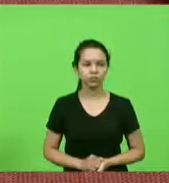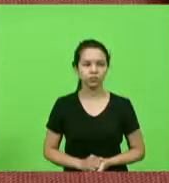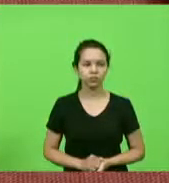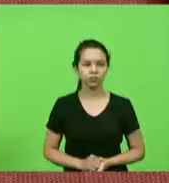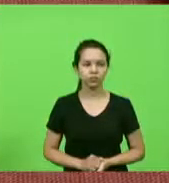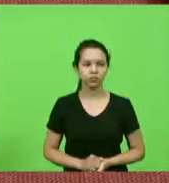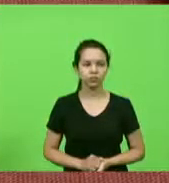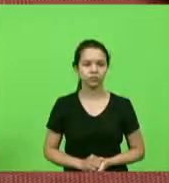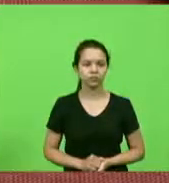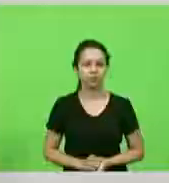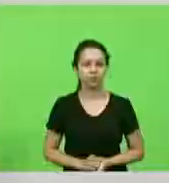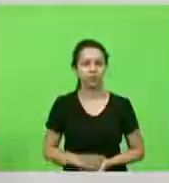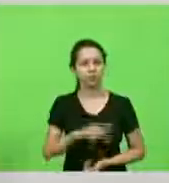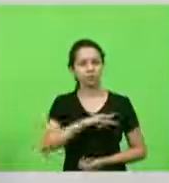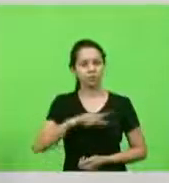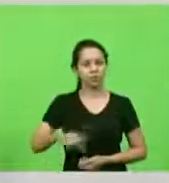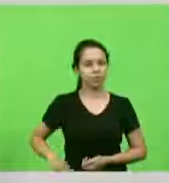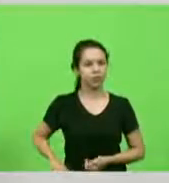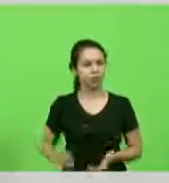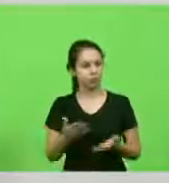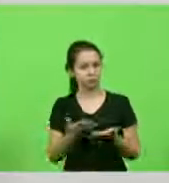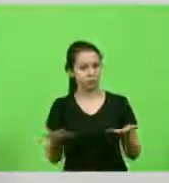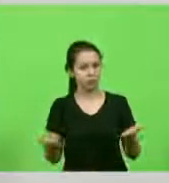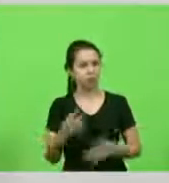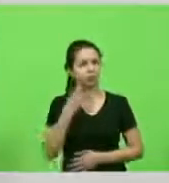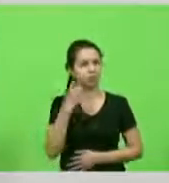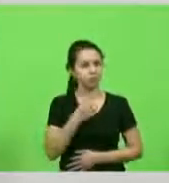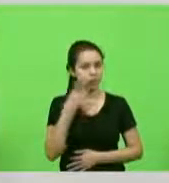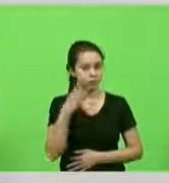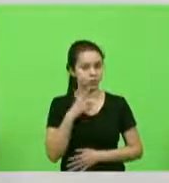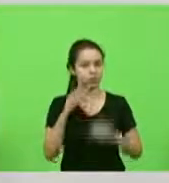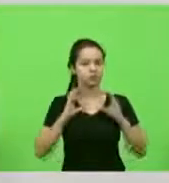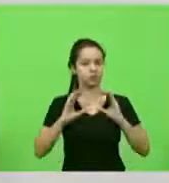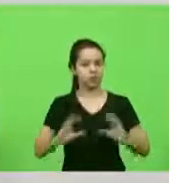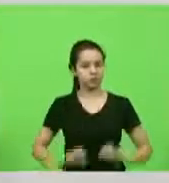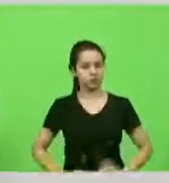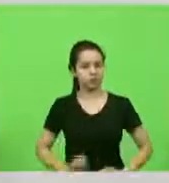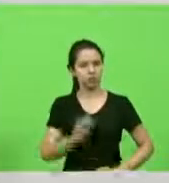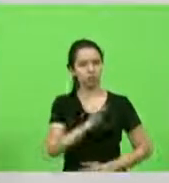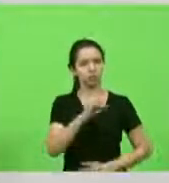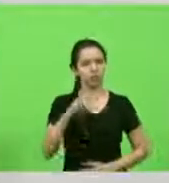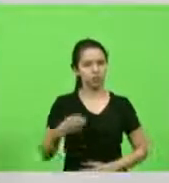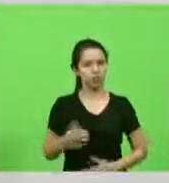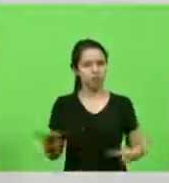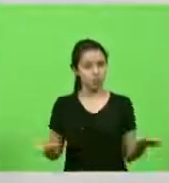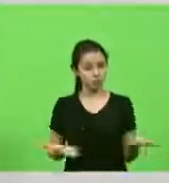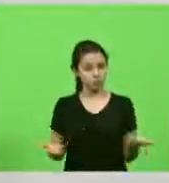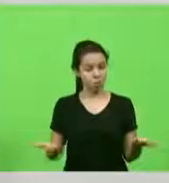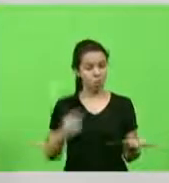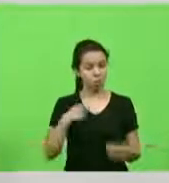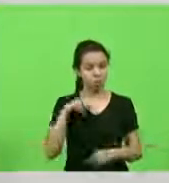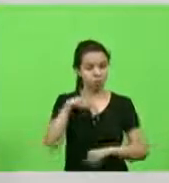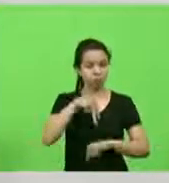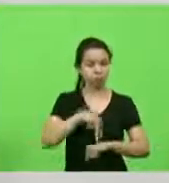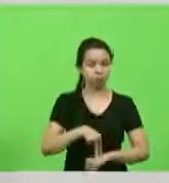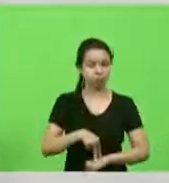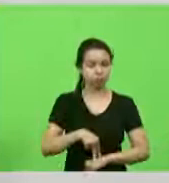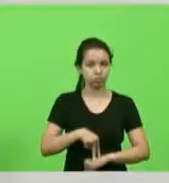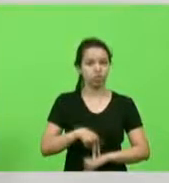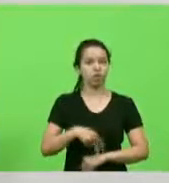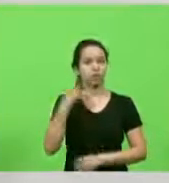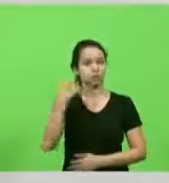senhor presidente colegas deputados cidadão catarinense que me traz a tribuna hoje deputado Fernando